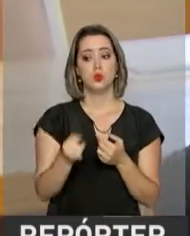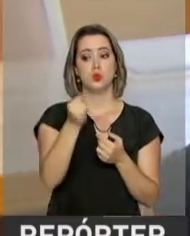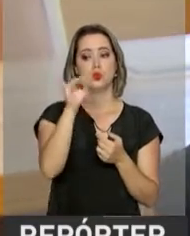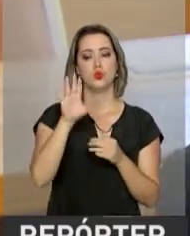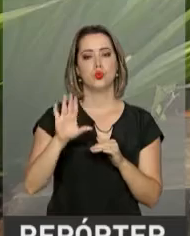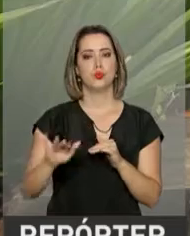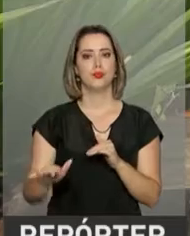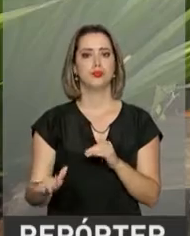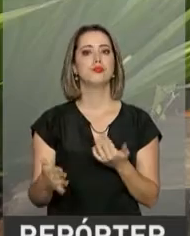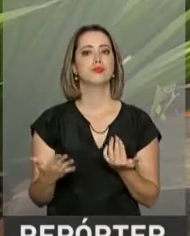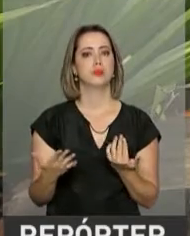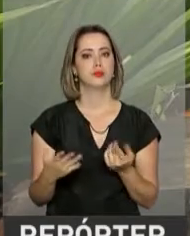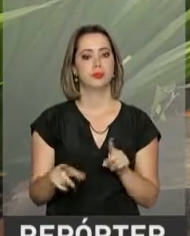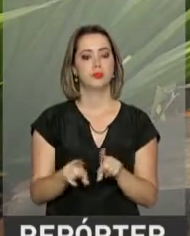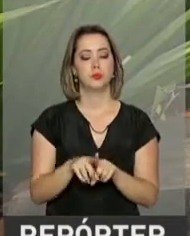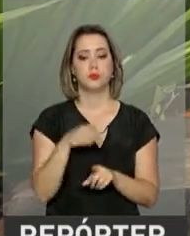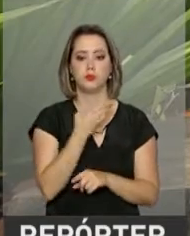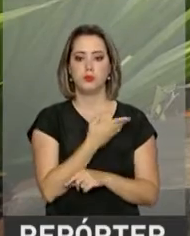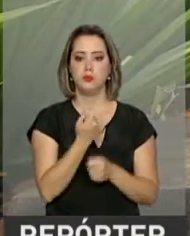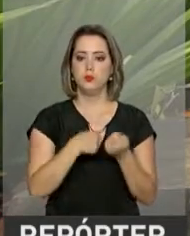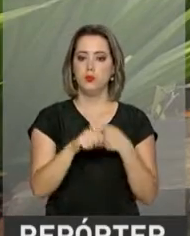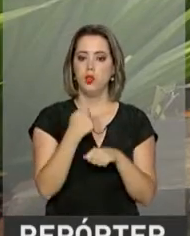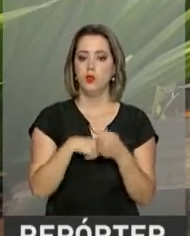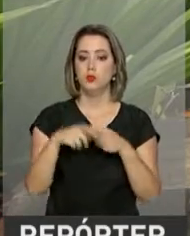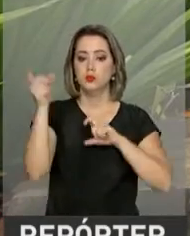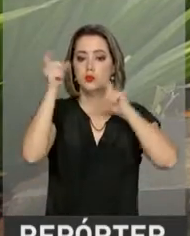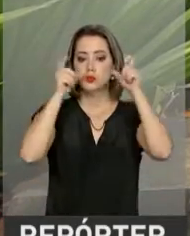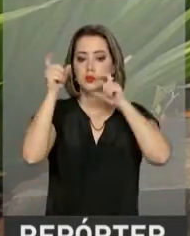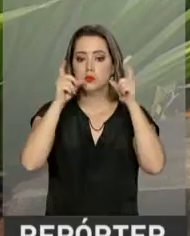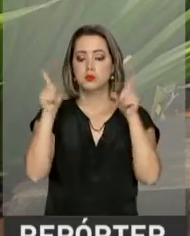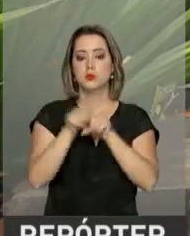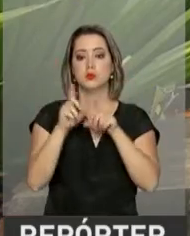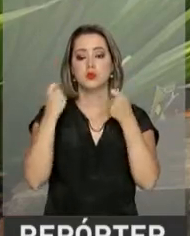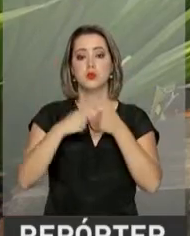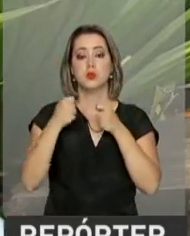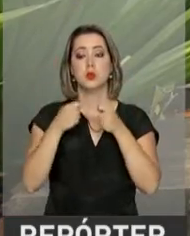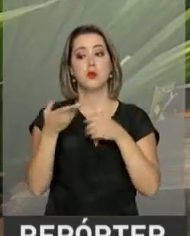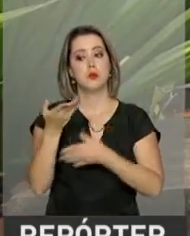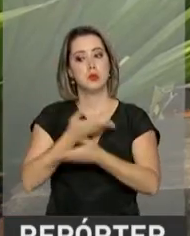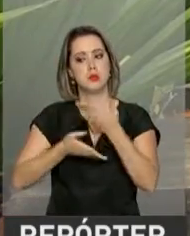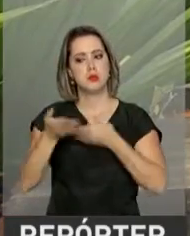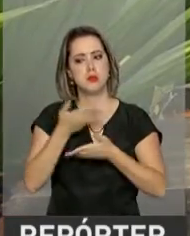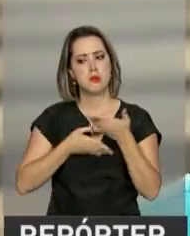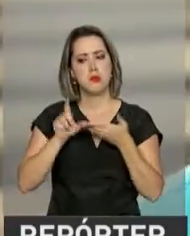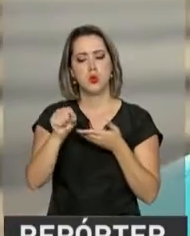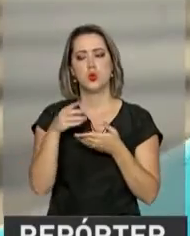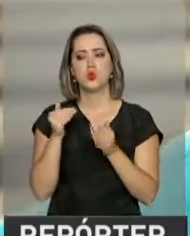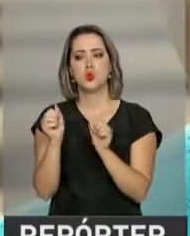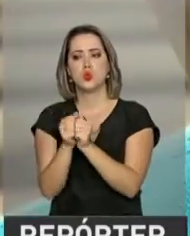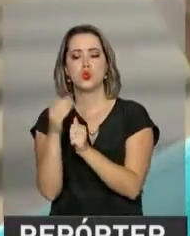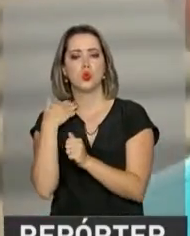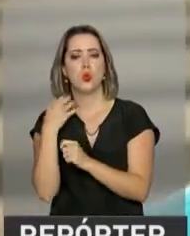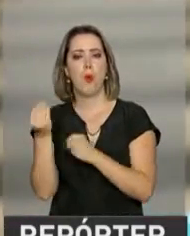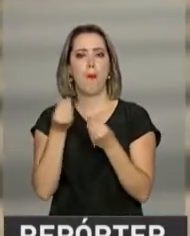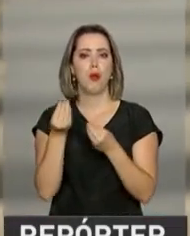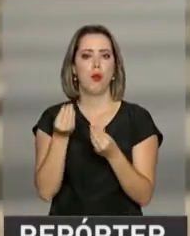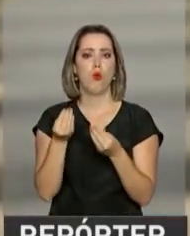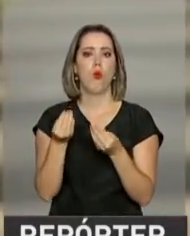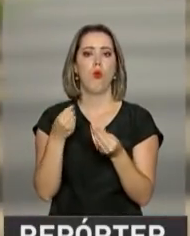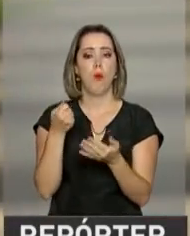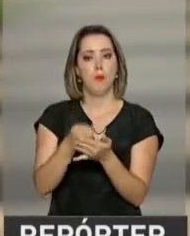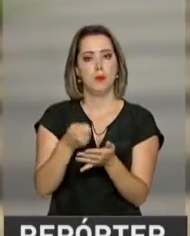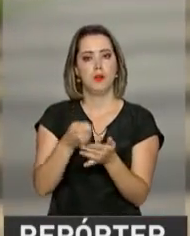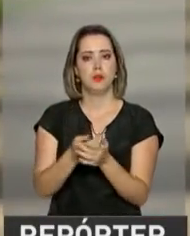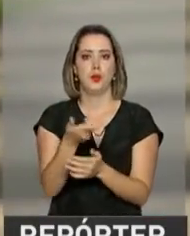juros mais baixa. O economista Roberto Piscitelli alerta que é preciso saber negociar com os bancos na hora de escolher como quitar a fatura para não